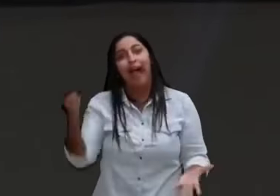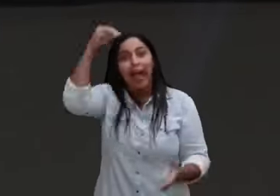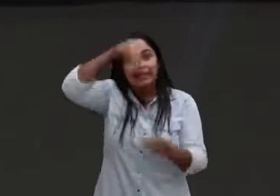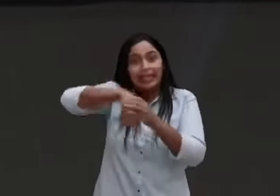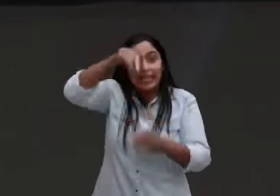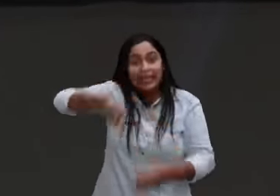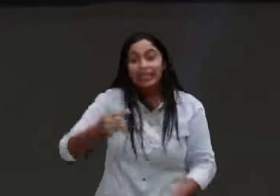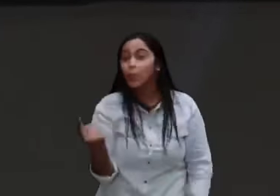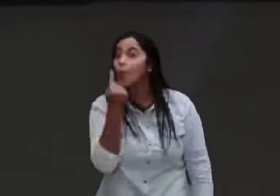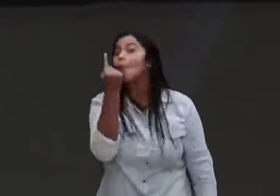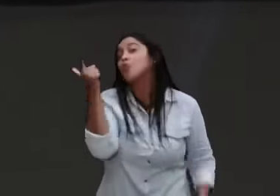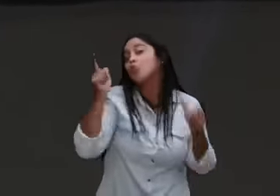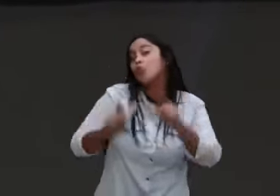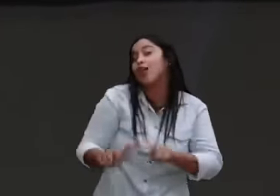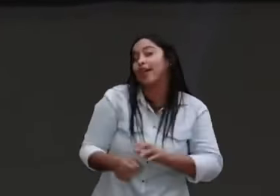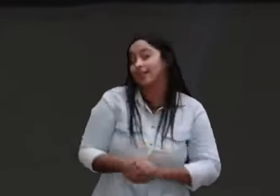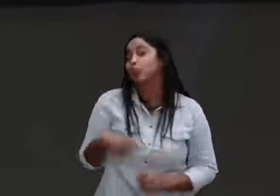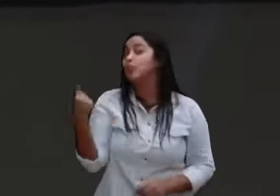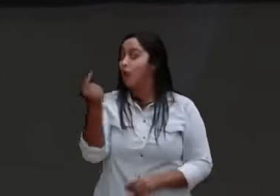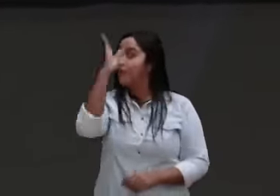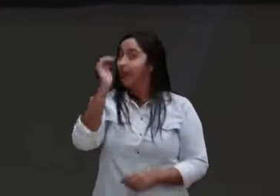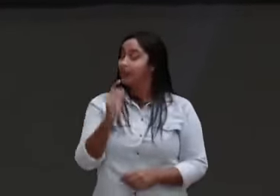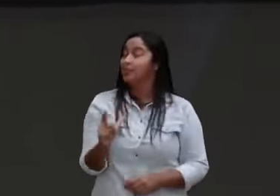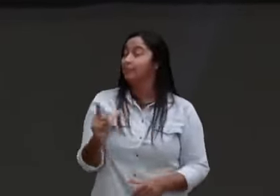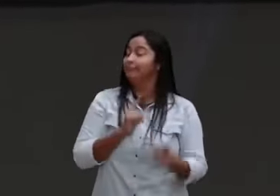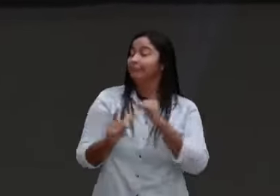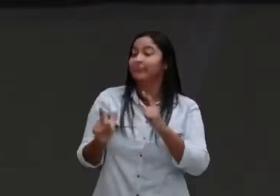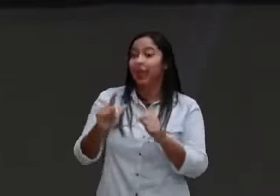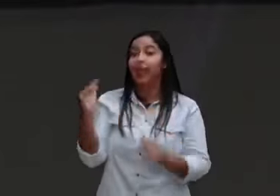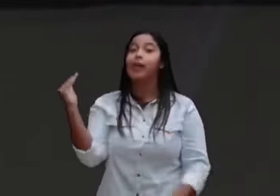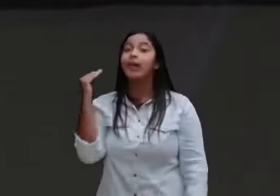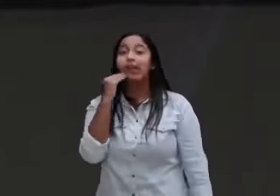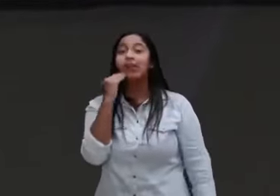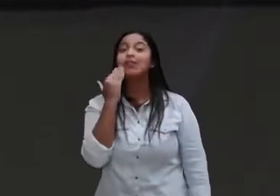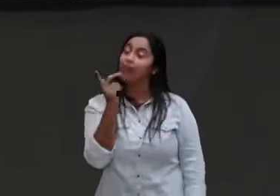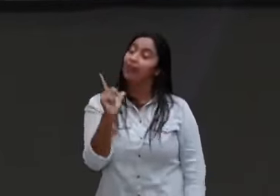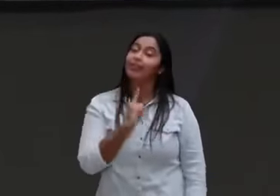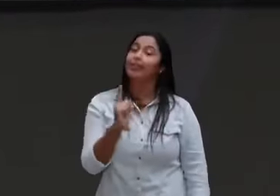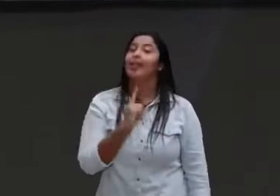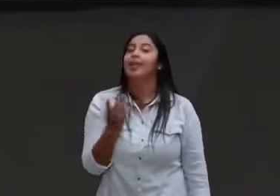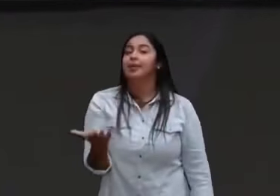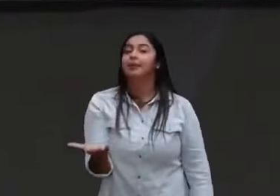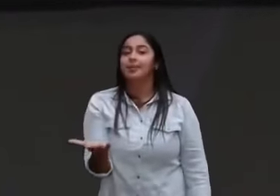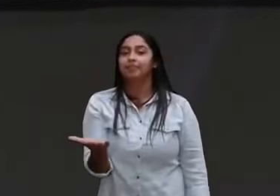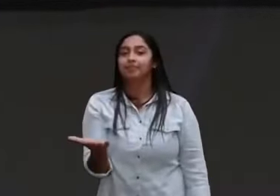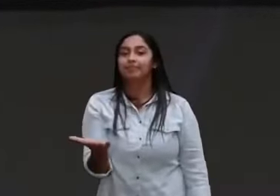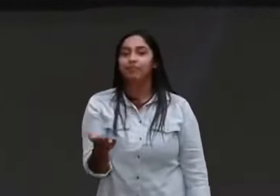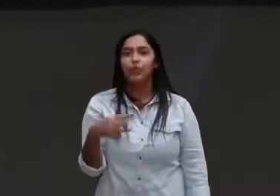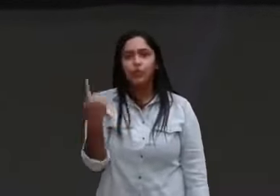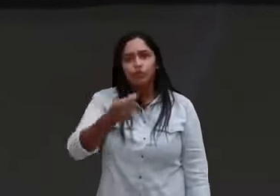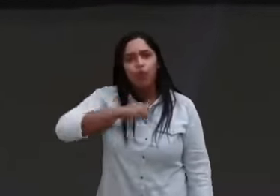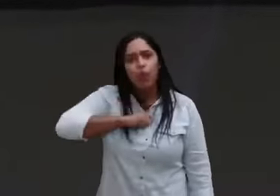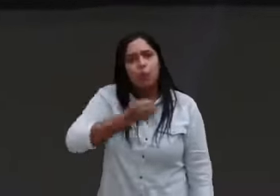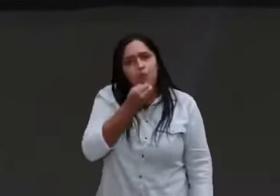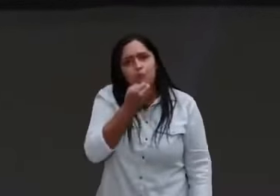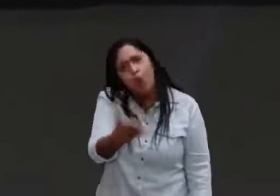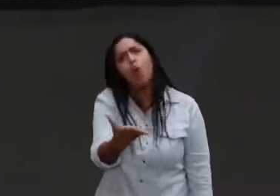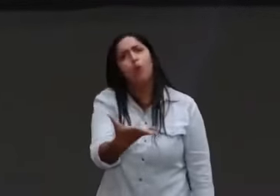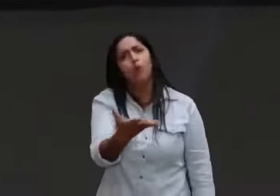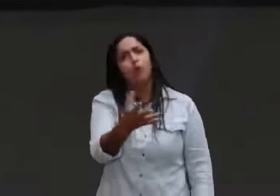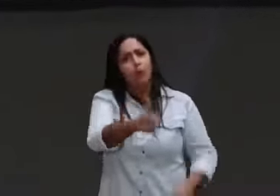com todo defeito, que a gente tem no Brasil, a gente tem muita coisa boa, sim ou não? Nós somos um povo bom, um povo legal,